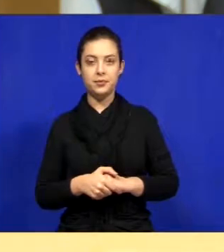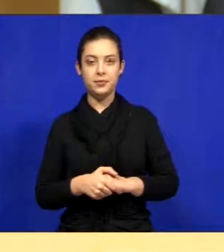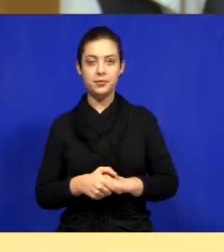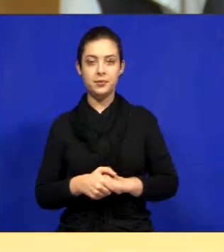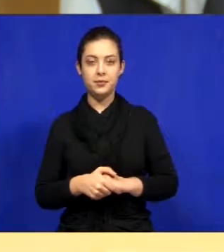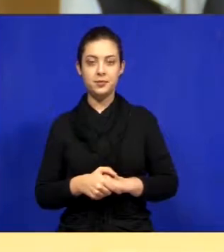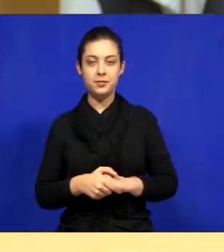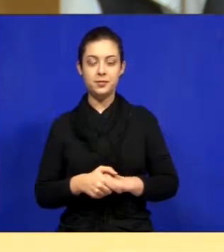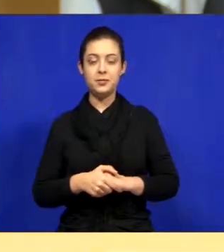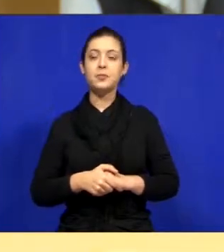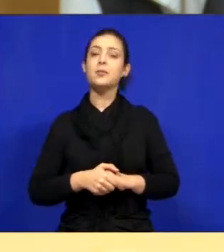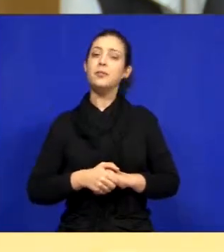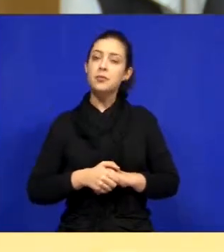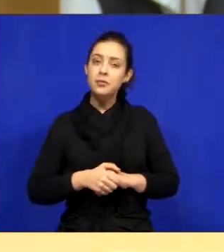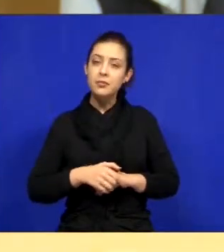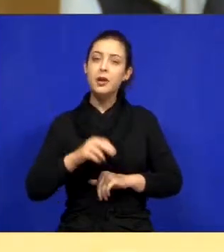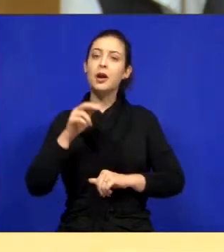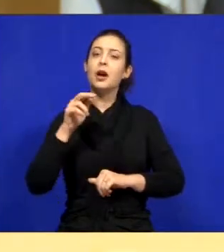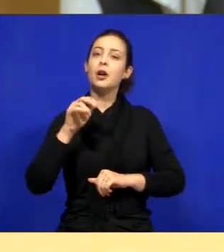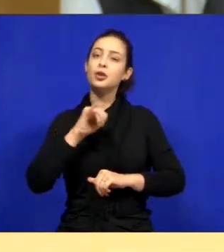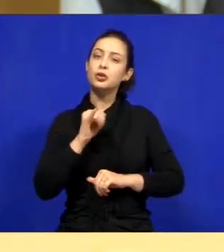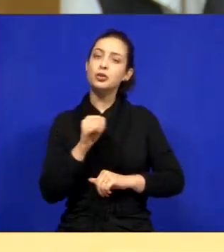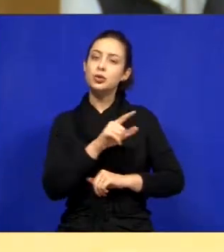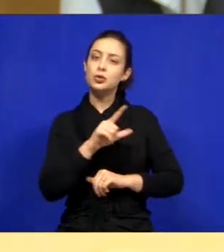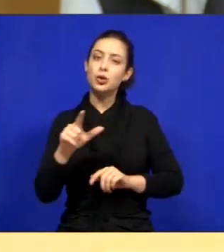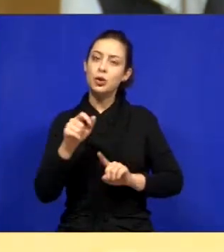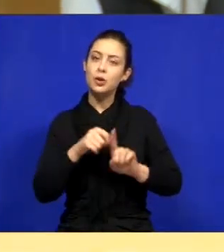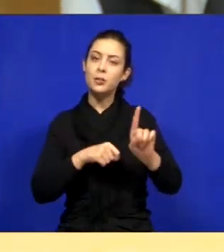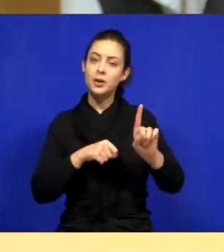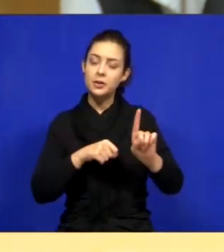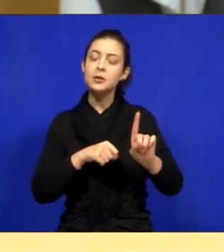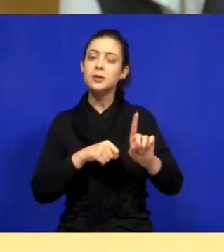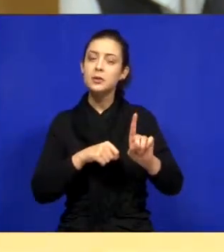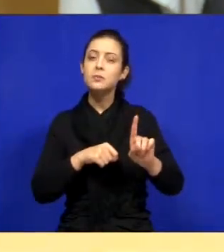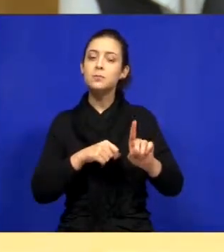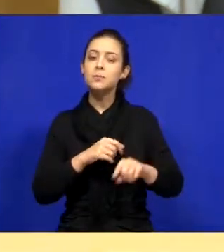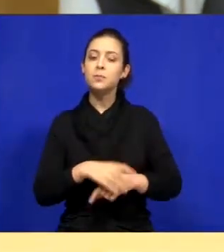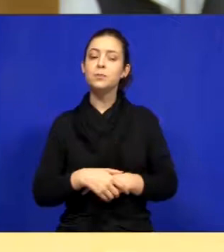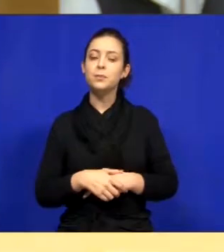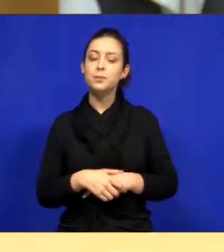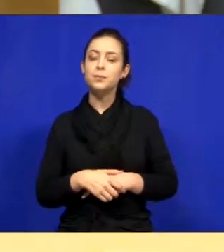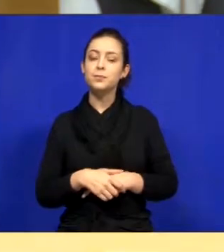Em julho de 2018, está aqui,